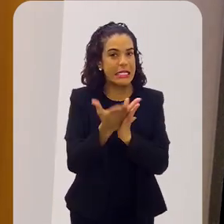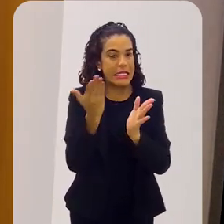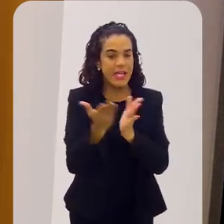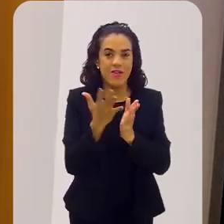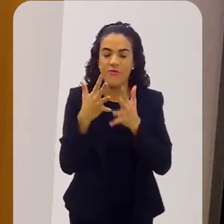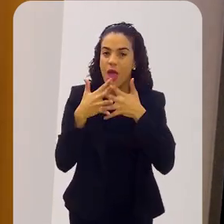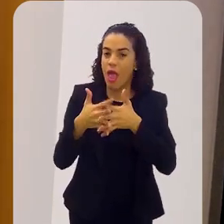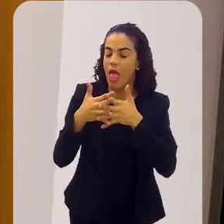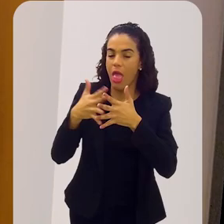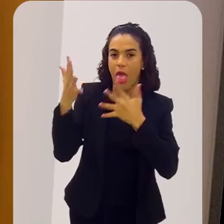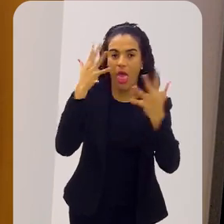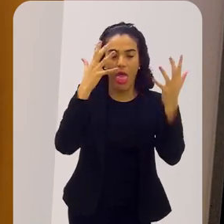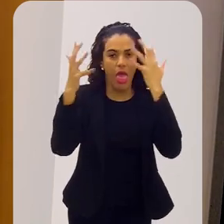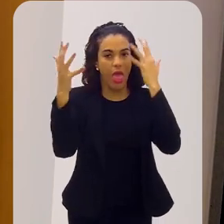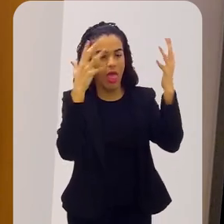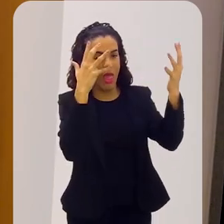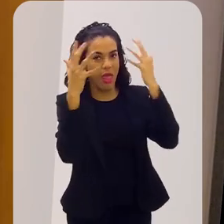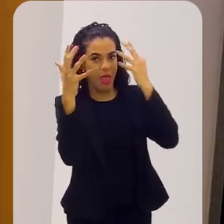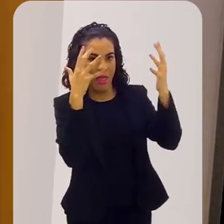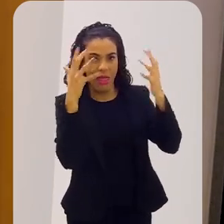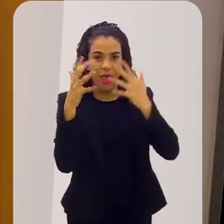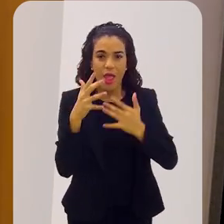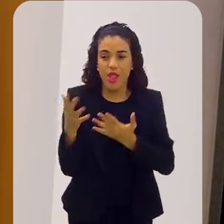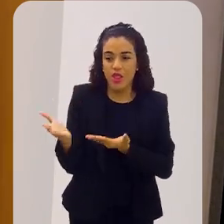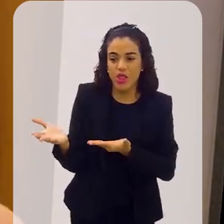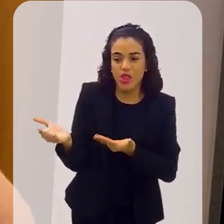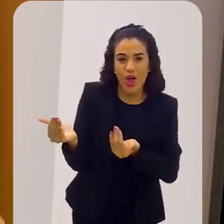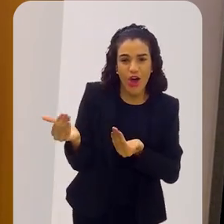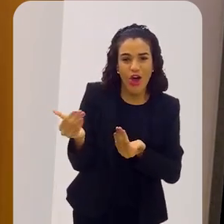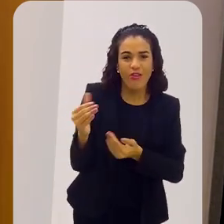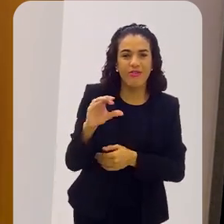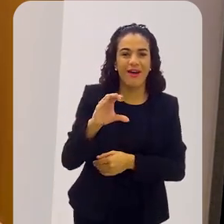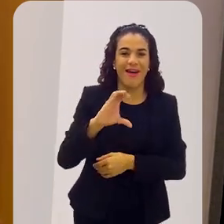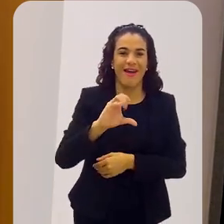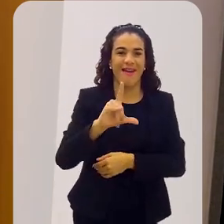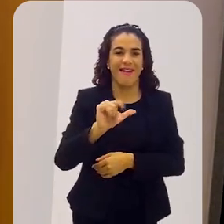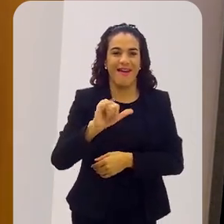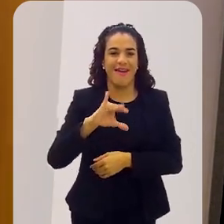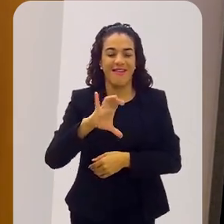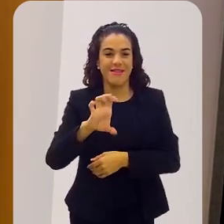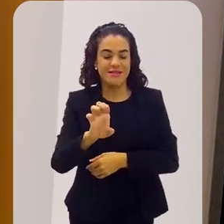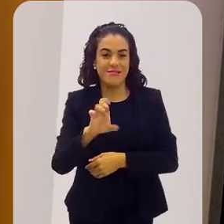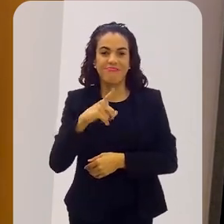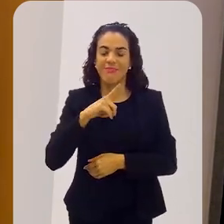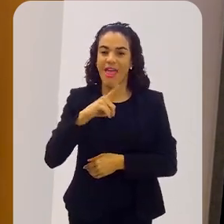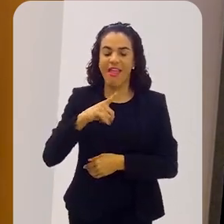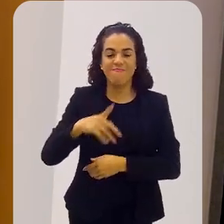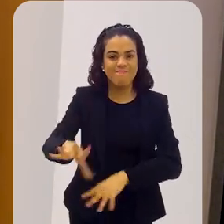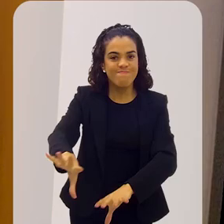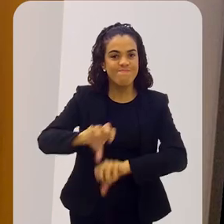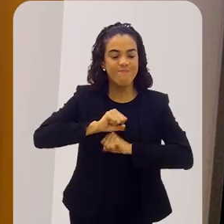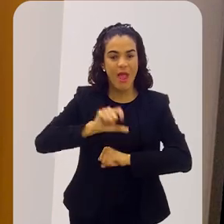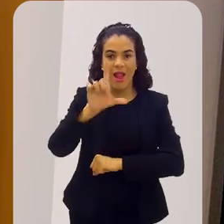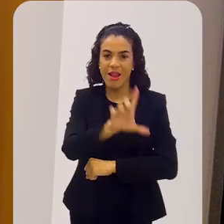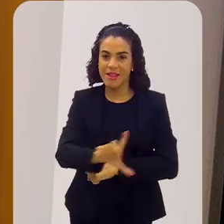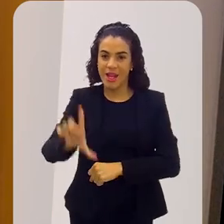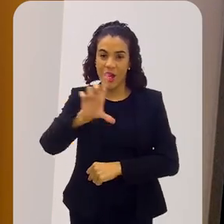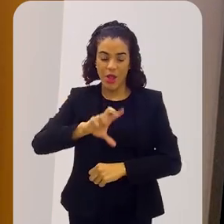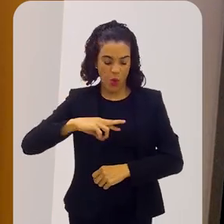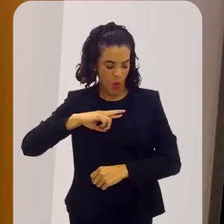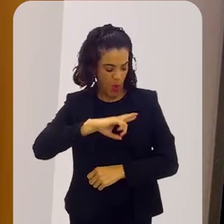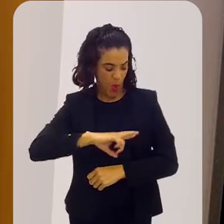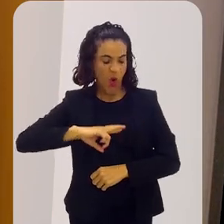estreia de Clarice extremamente perturbador. Mostra que mesmo tão nova, Clarice já possui uma veia literária extraordinária.